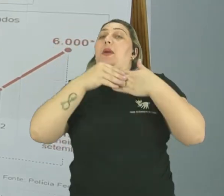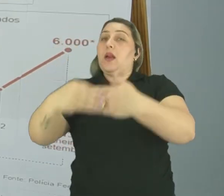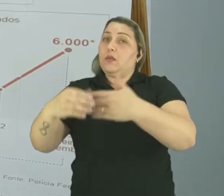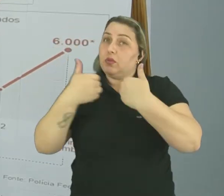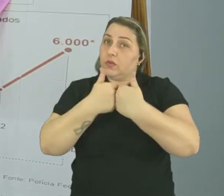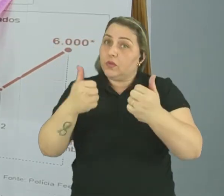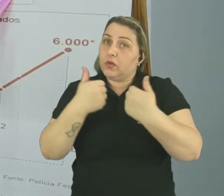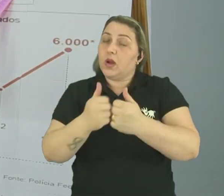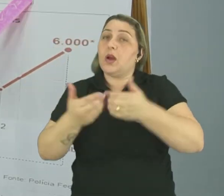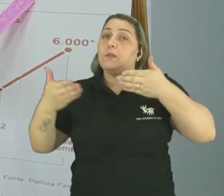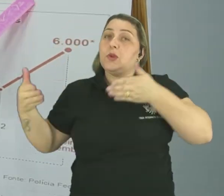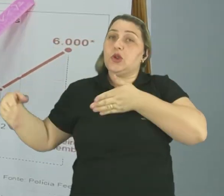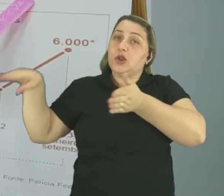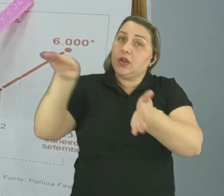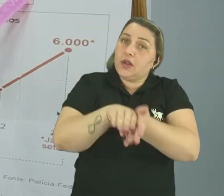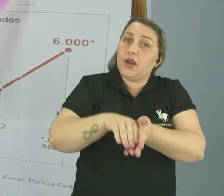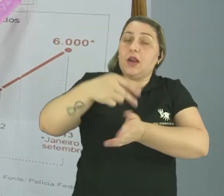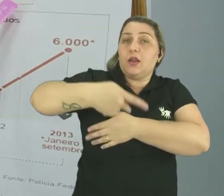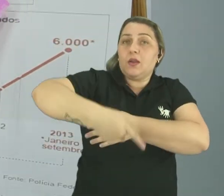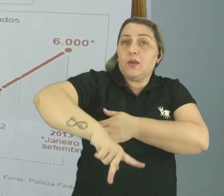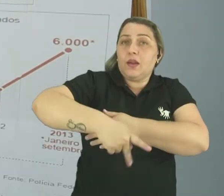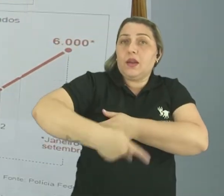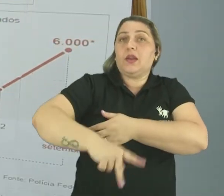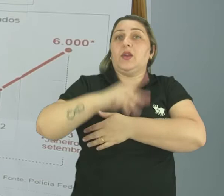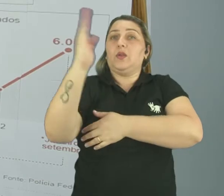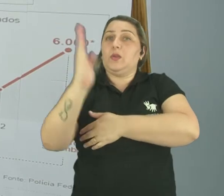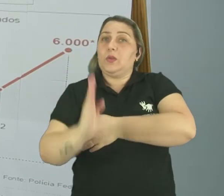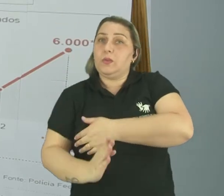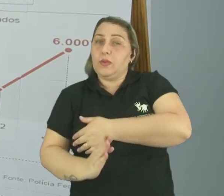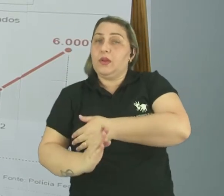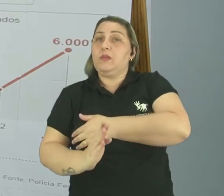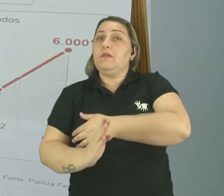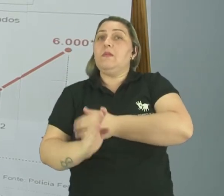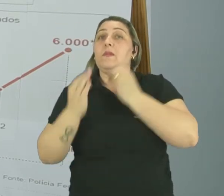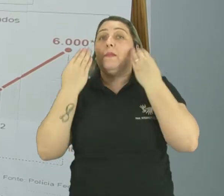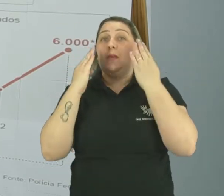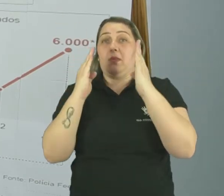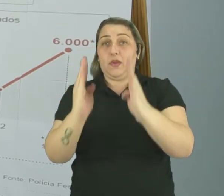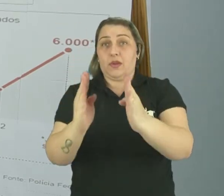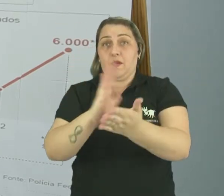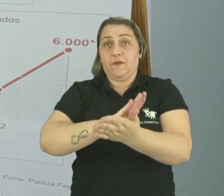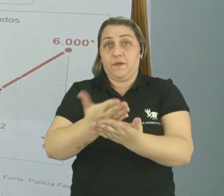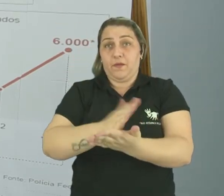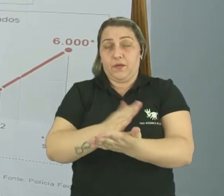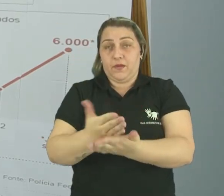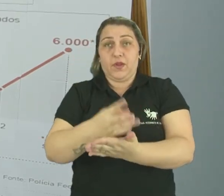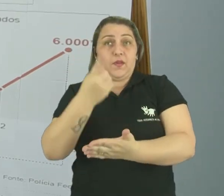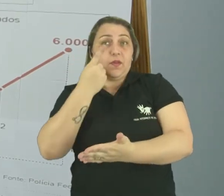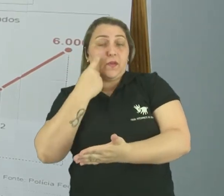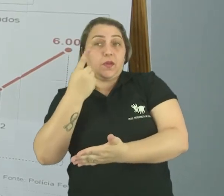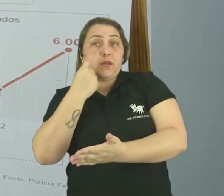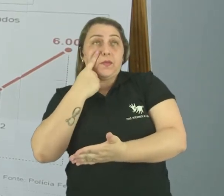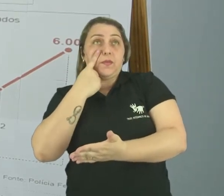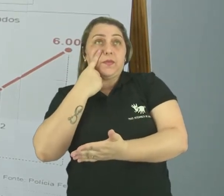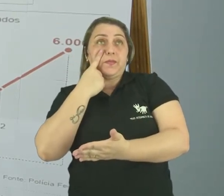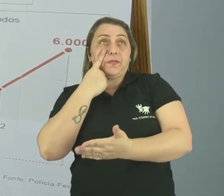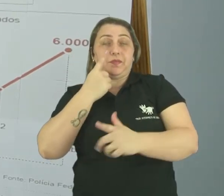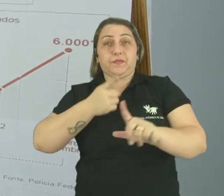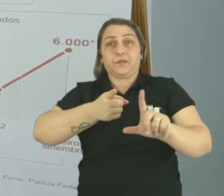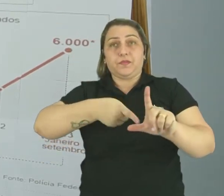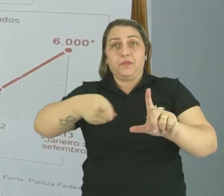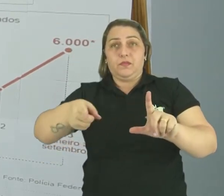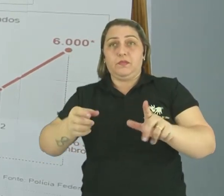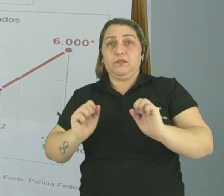Aqui, no Acre, pela fronteira com Brasileia Observando esse infográfico, podemos